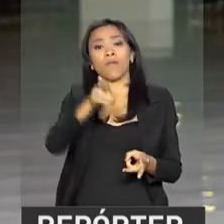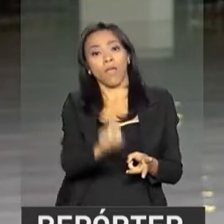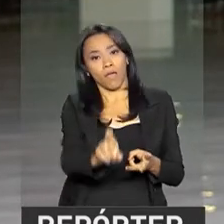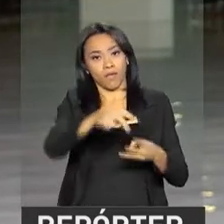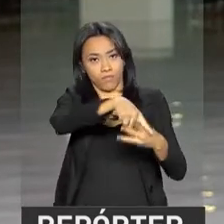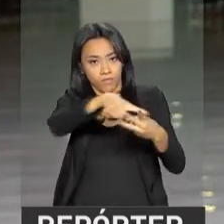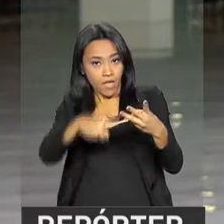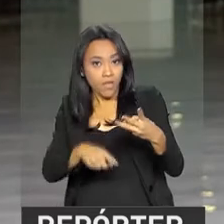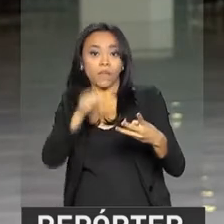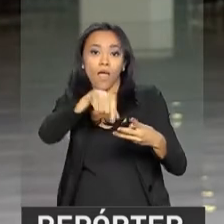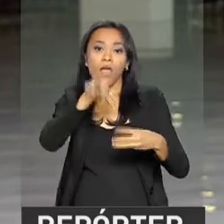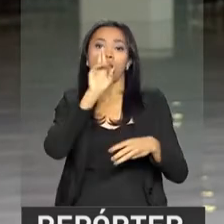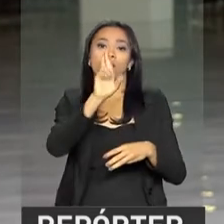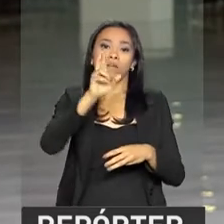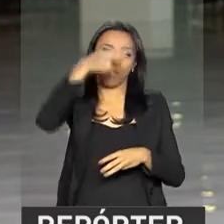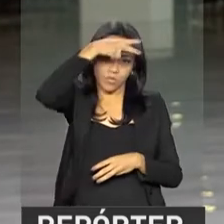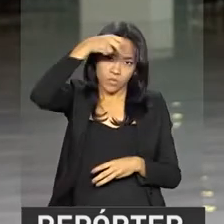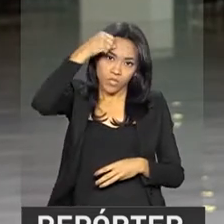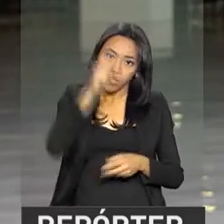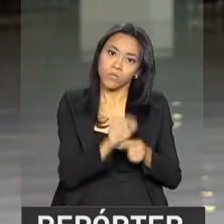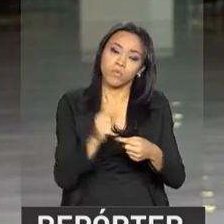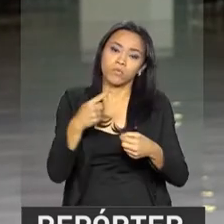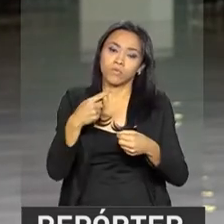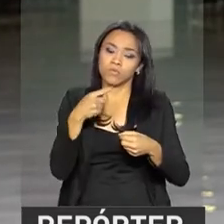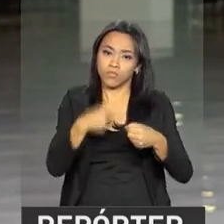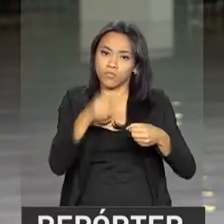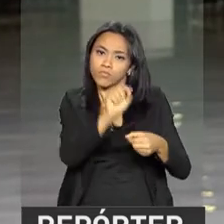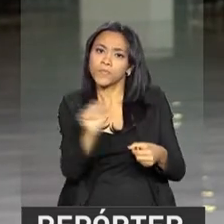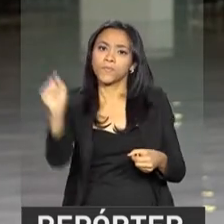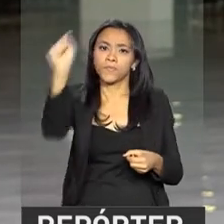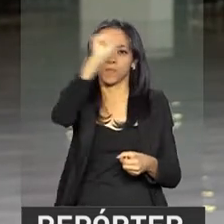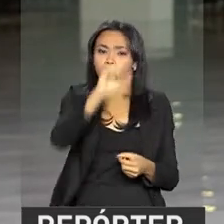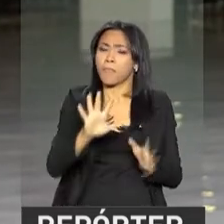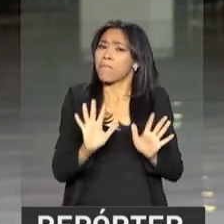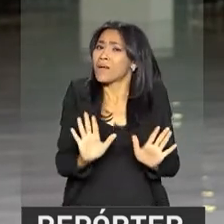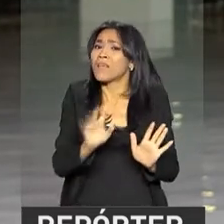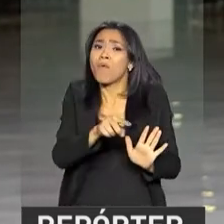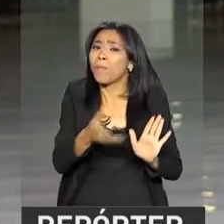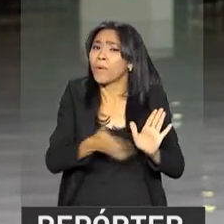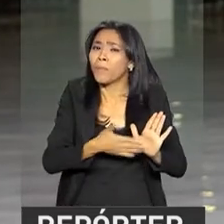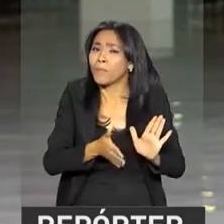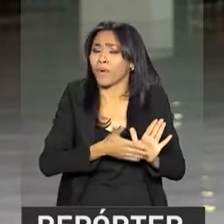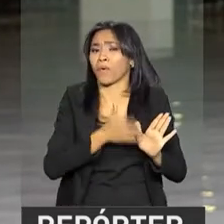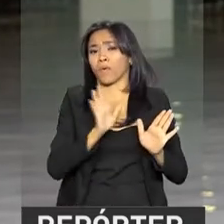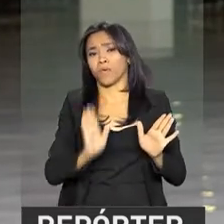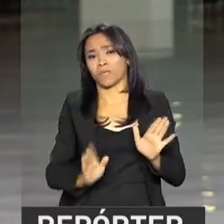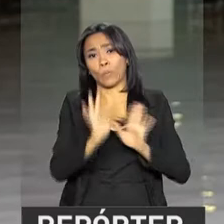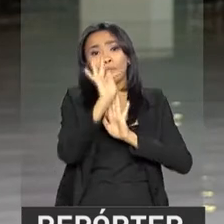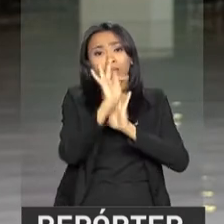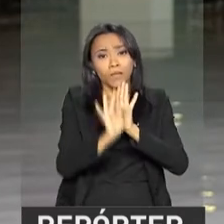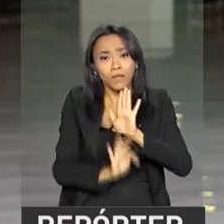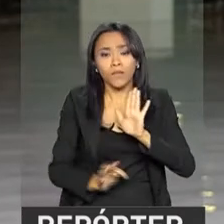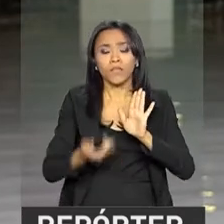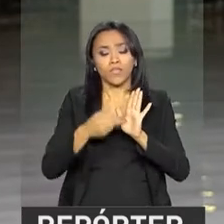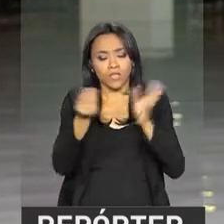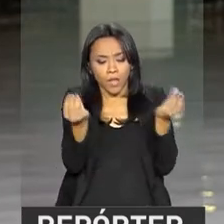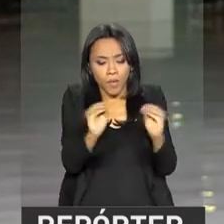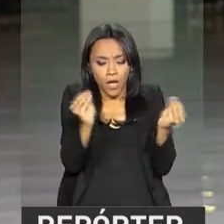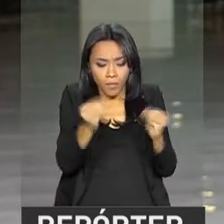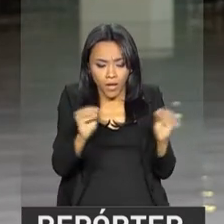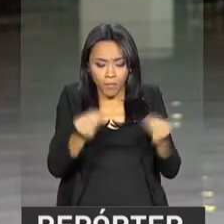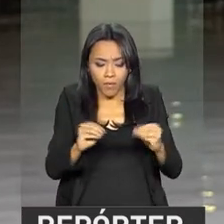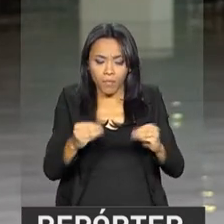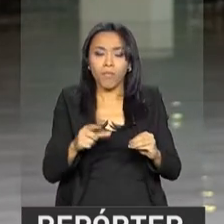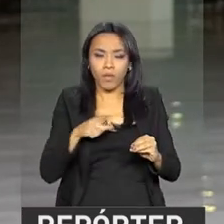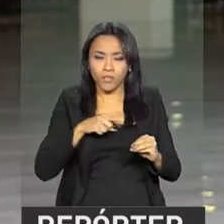propriedades rurais. Mas por se tratar ainda de uma proposta, de um texto prévio, que ainda está sendo construída, pode